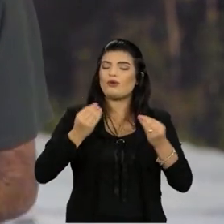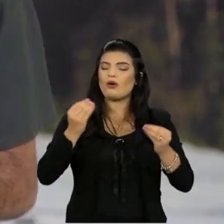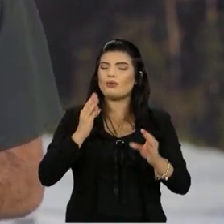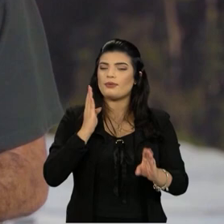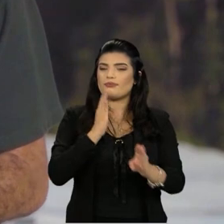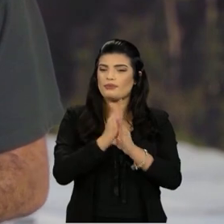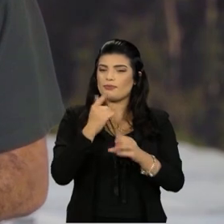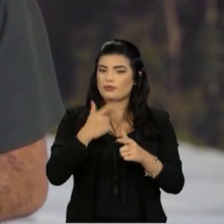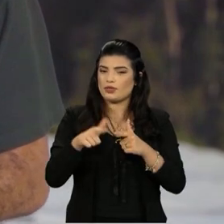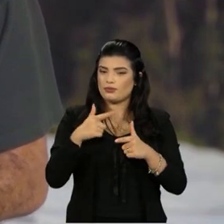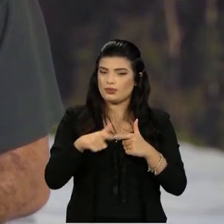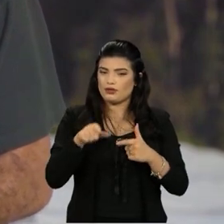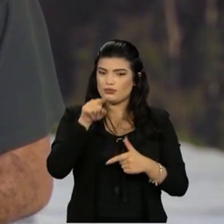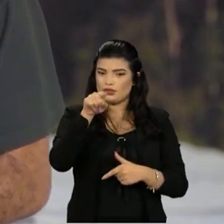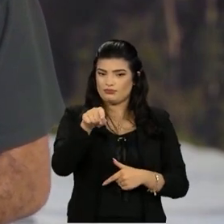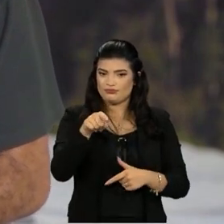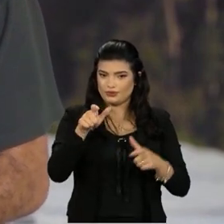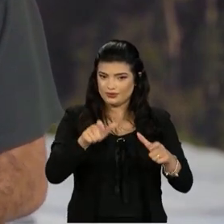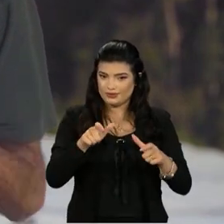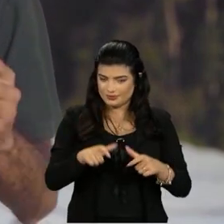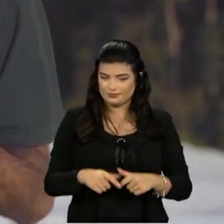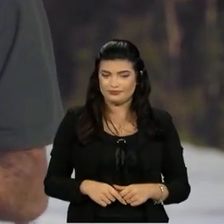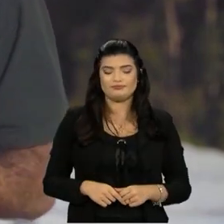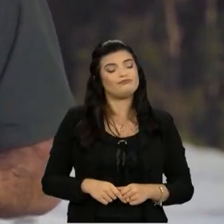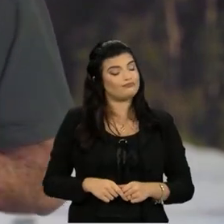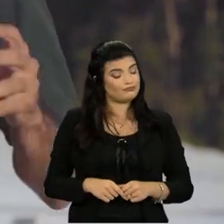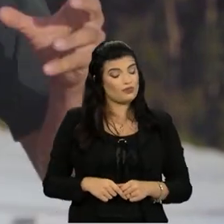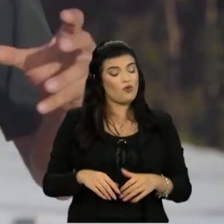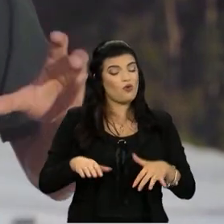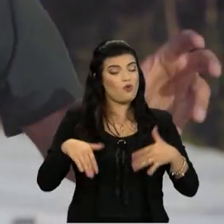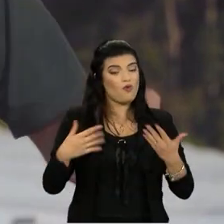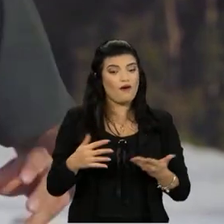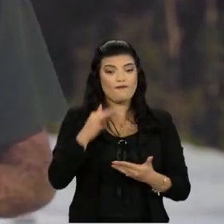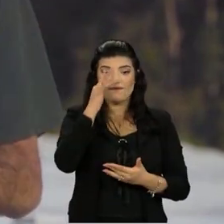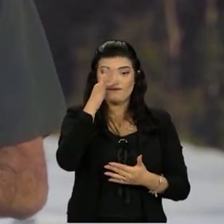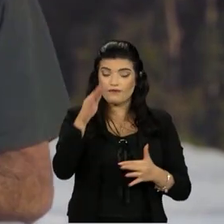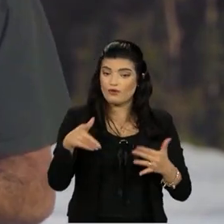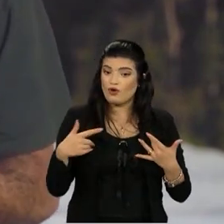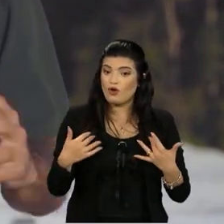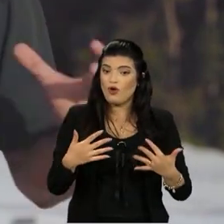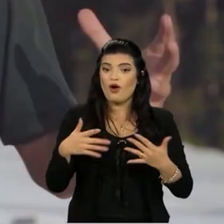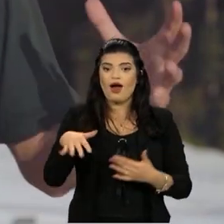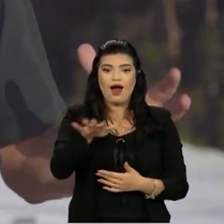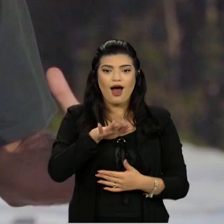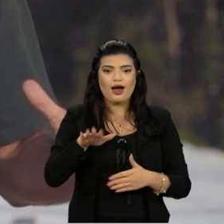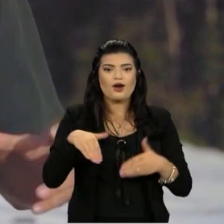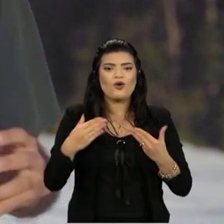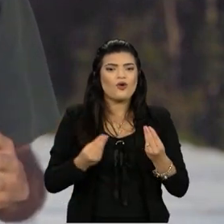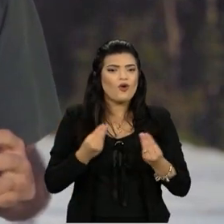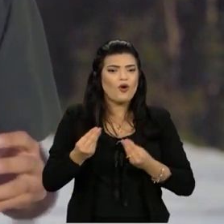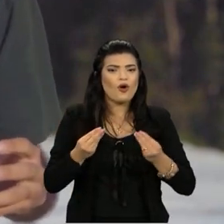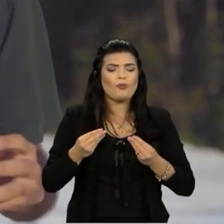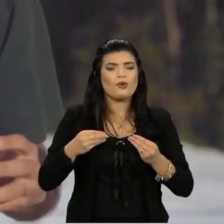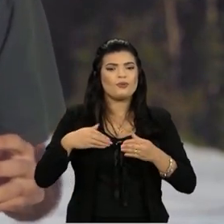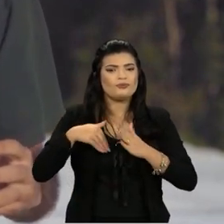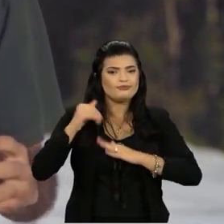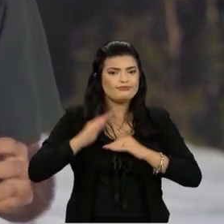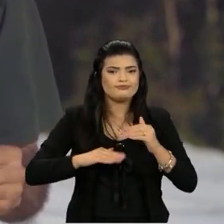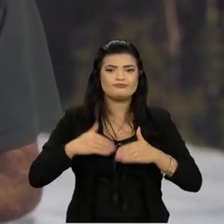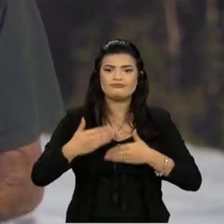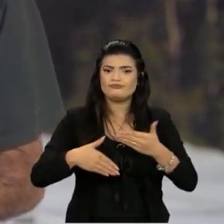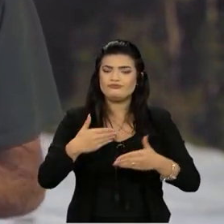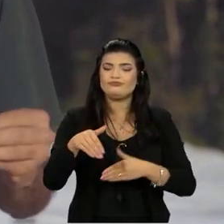um problema em determinado lugar. Em qual lavoura, qual área, se eu tenho vários produtores numa área só, em qual